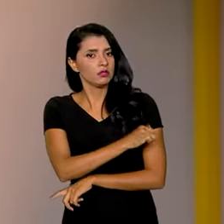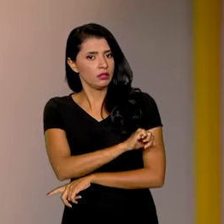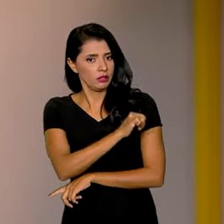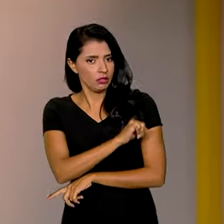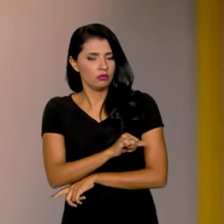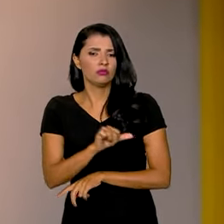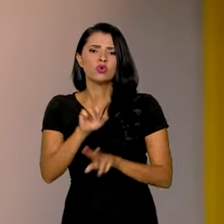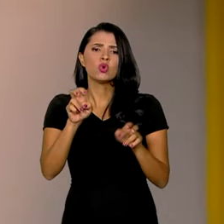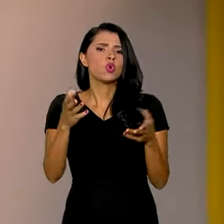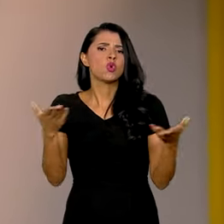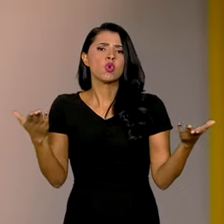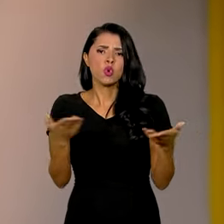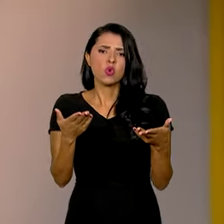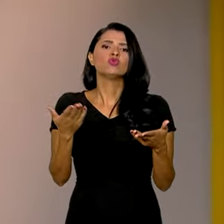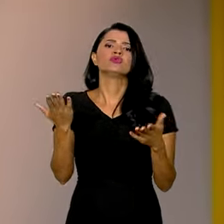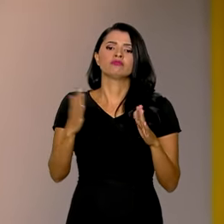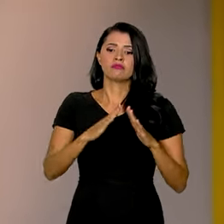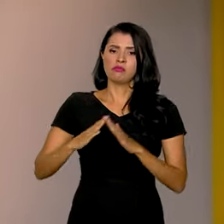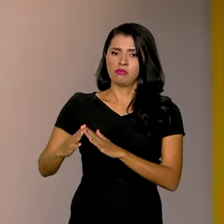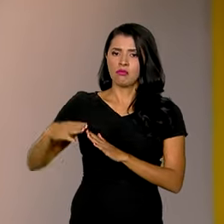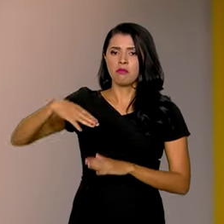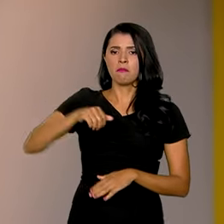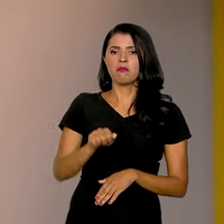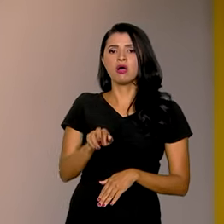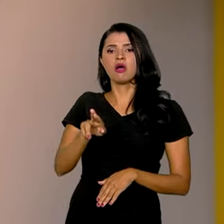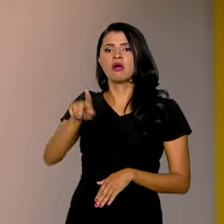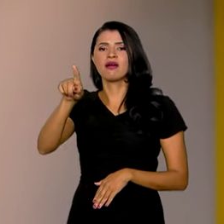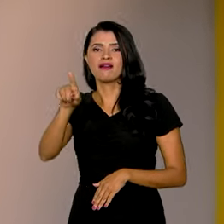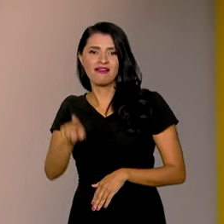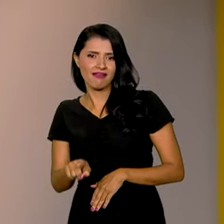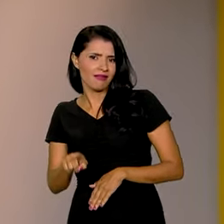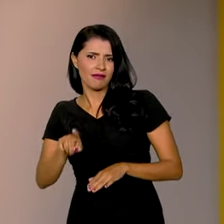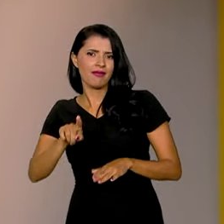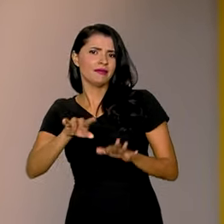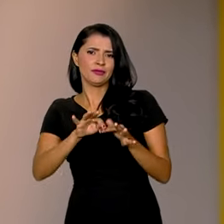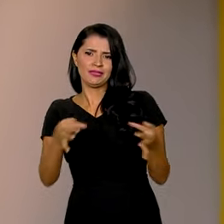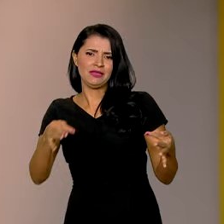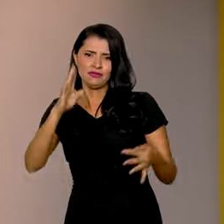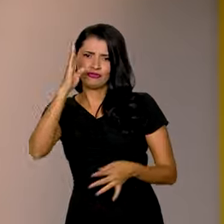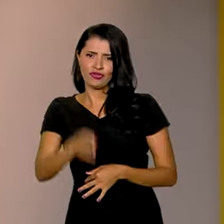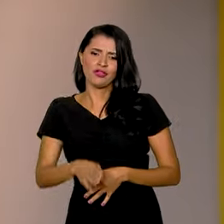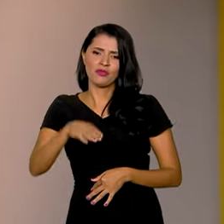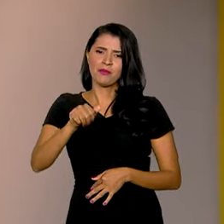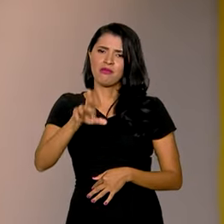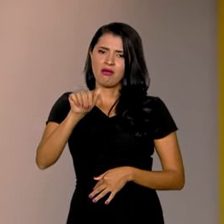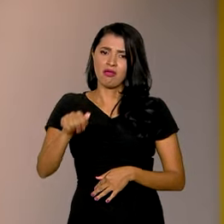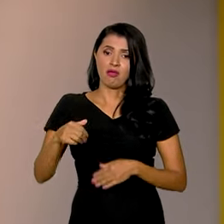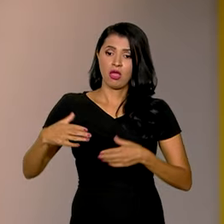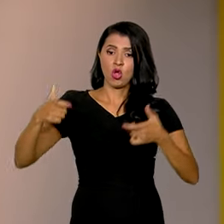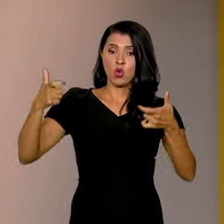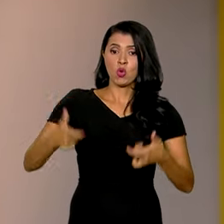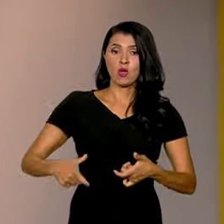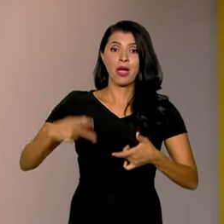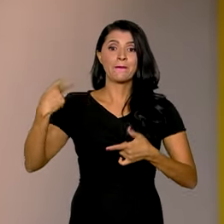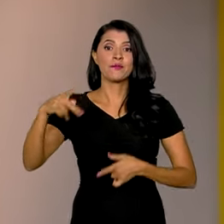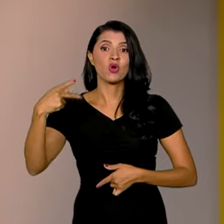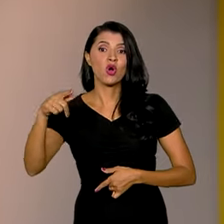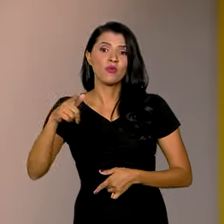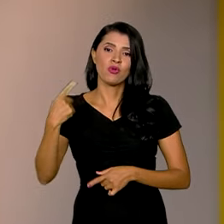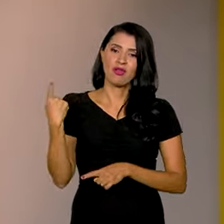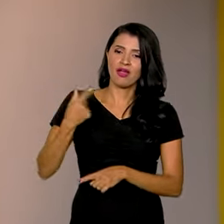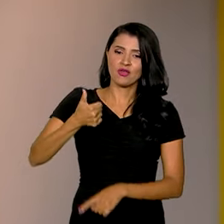A gente fala agora sobre o Complexo da Maré, ou simplesmente Maré, que é reconhecido como o bairro da capital fluminense desde